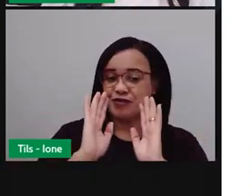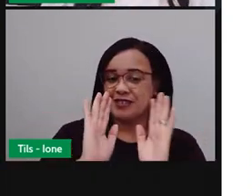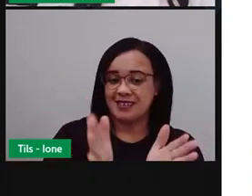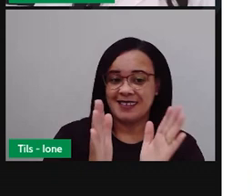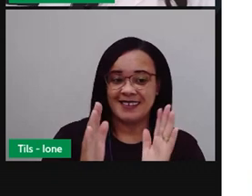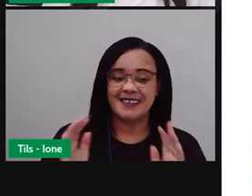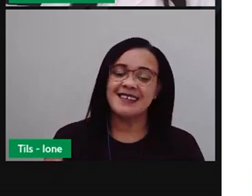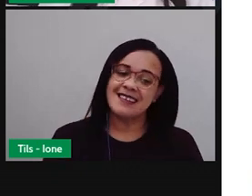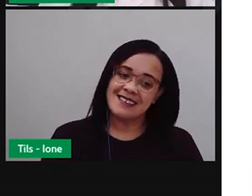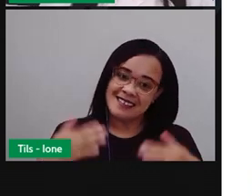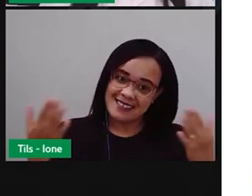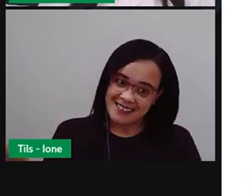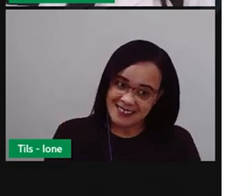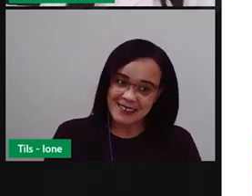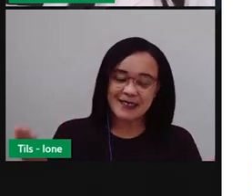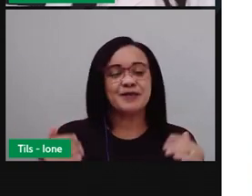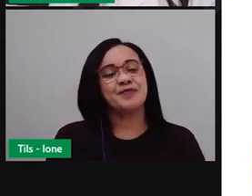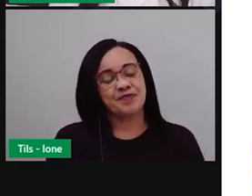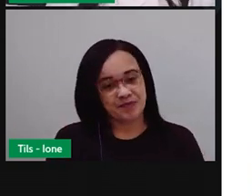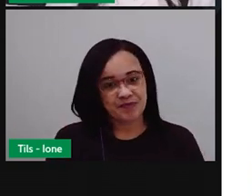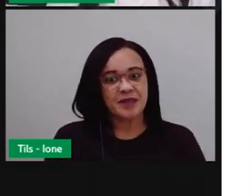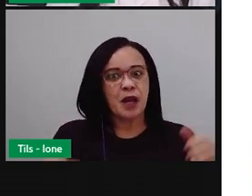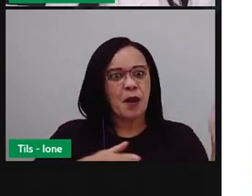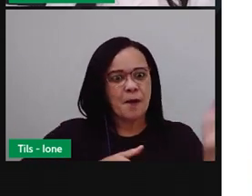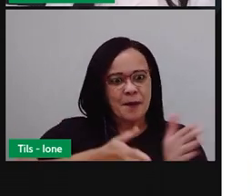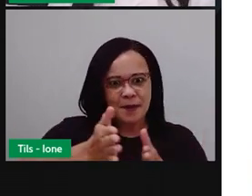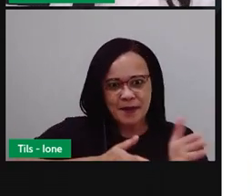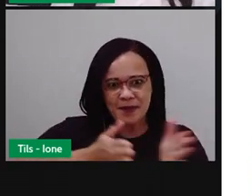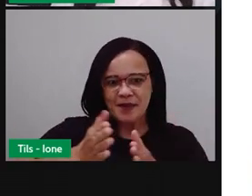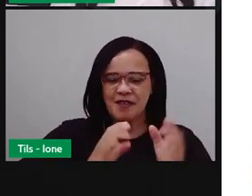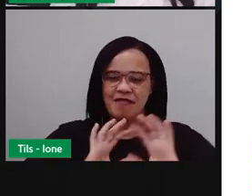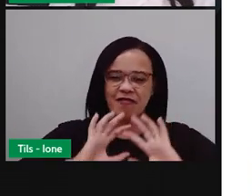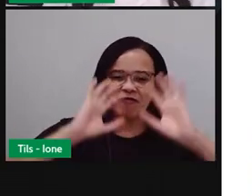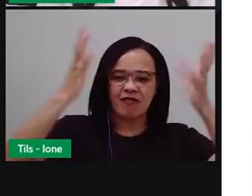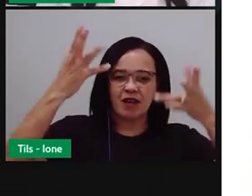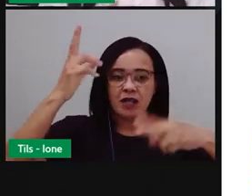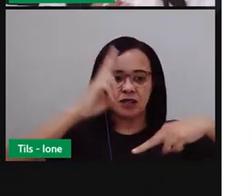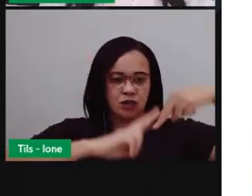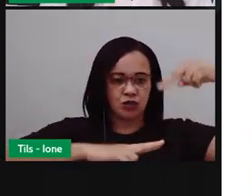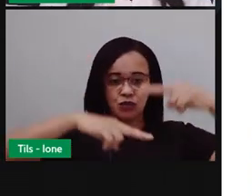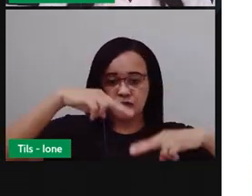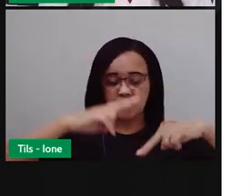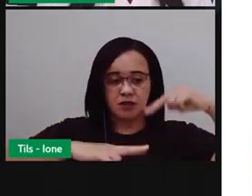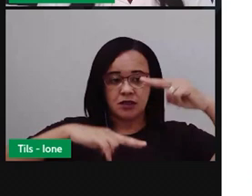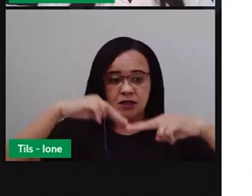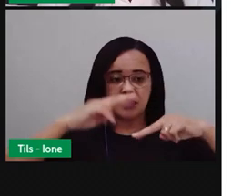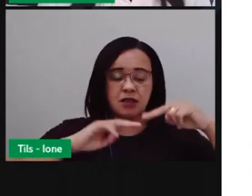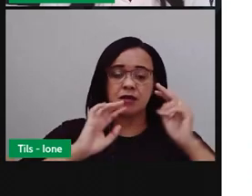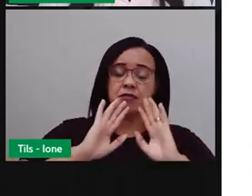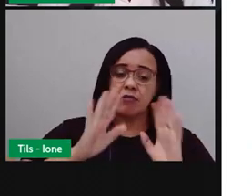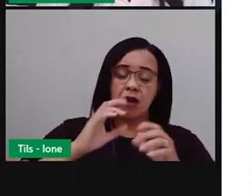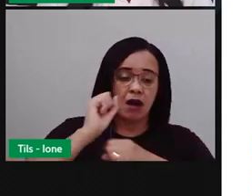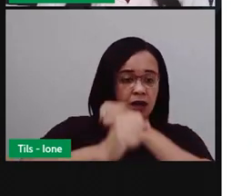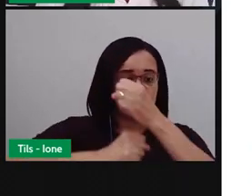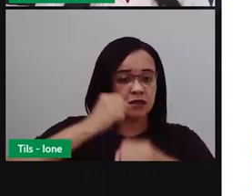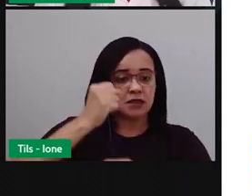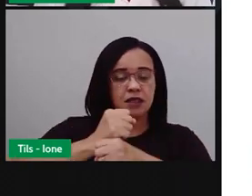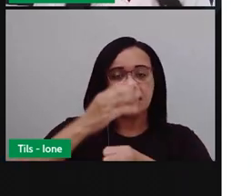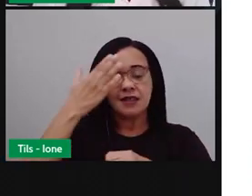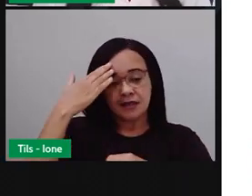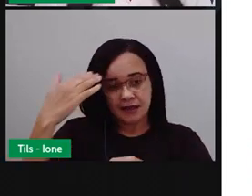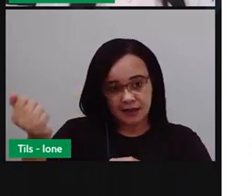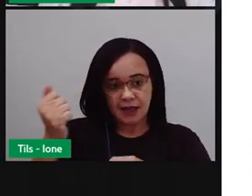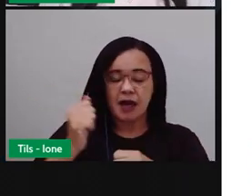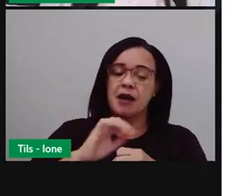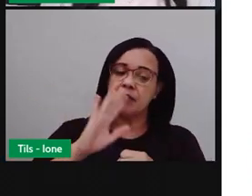chegando no período das festas juninas. Mas esse ano, que ainda estamos vivenciando